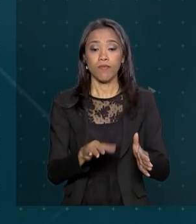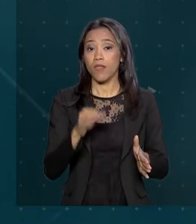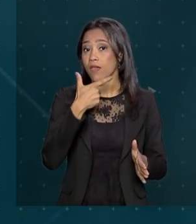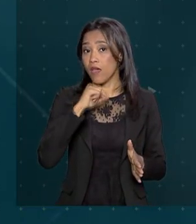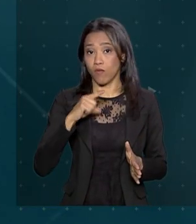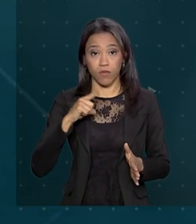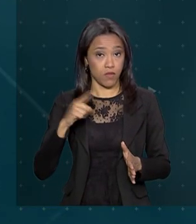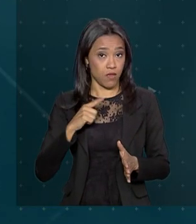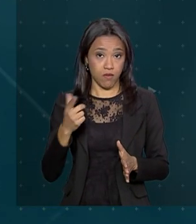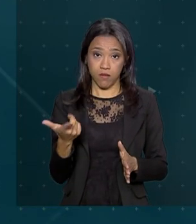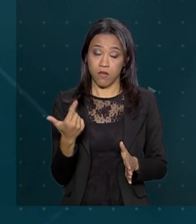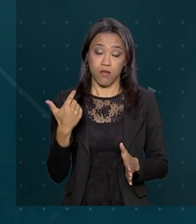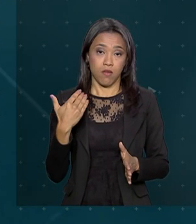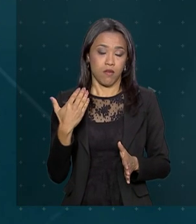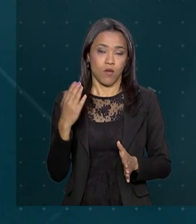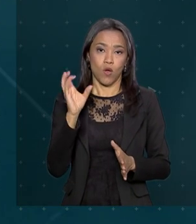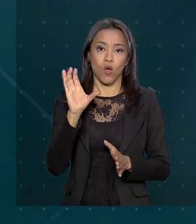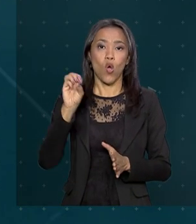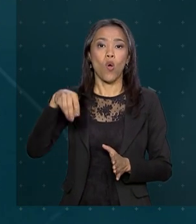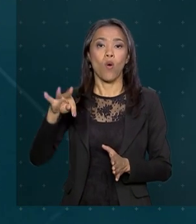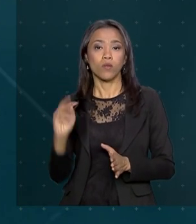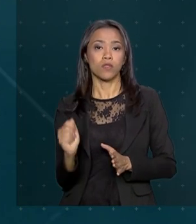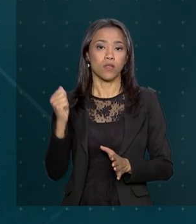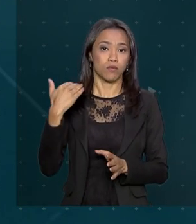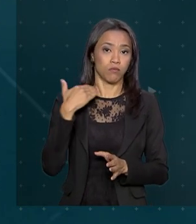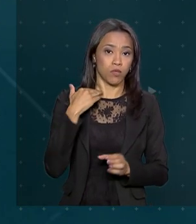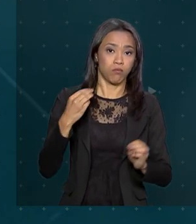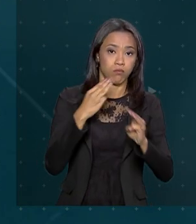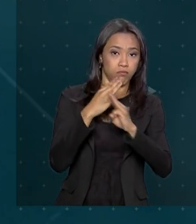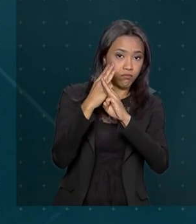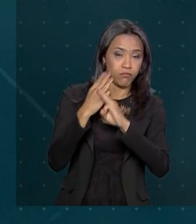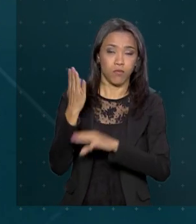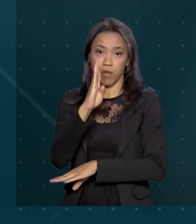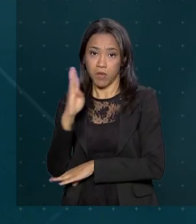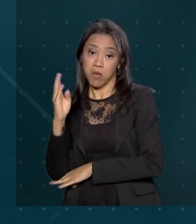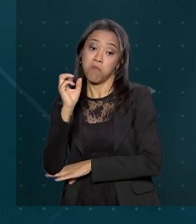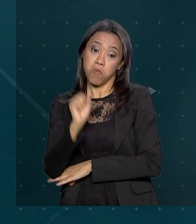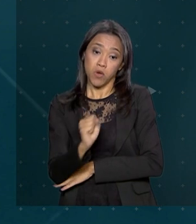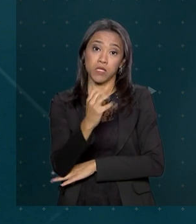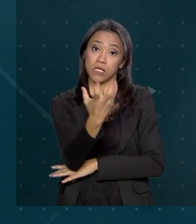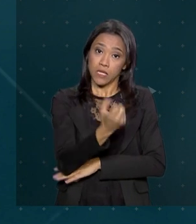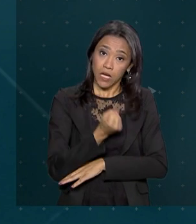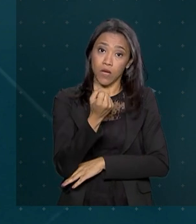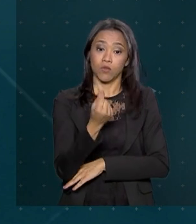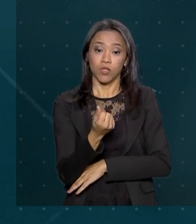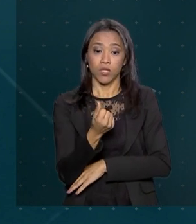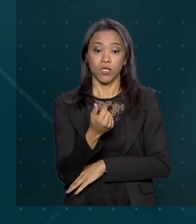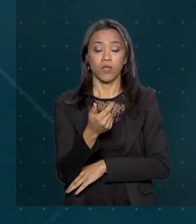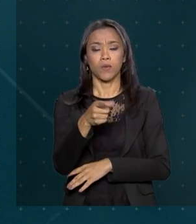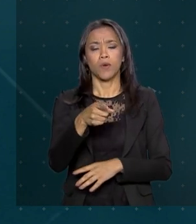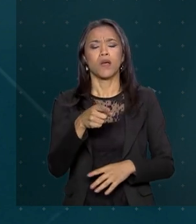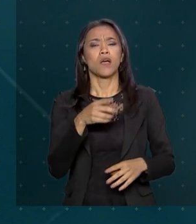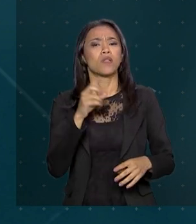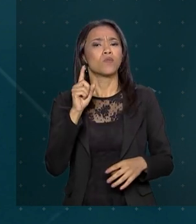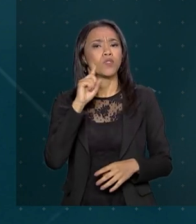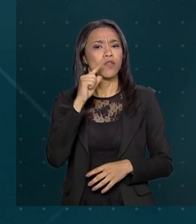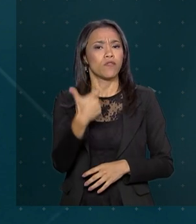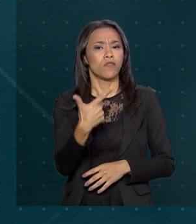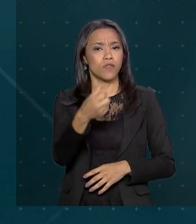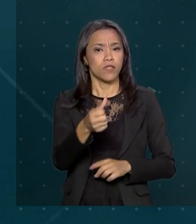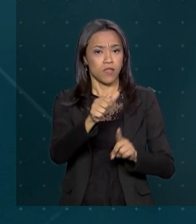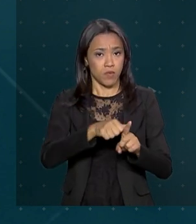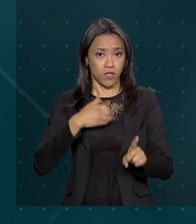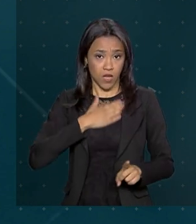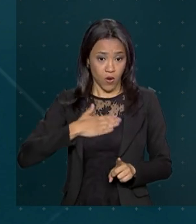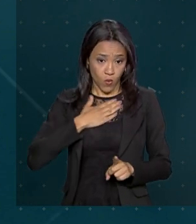correntista da Caixa e tem mais de 60 anos de idade pode sacar o PIS a partir do dia 26 de agosto. Para